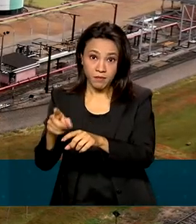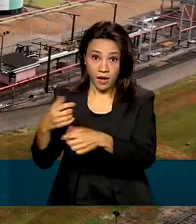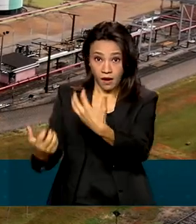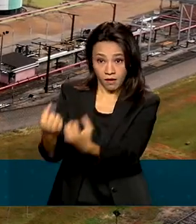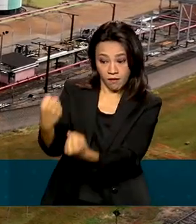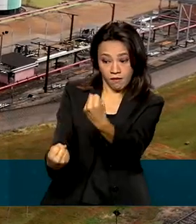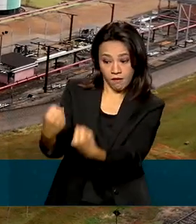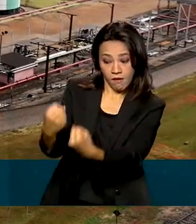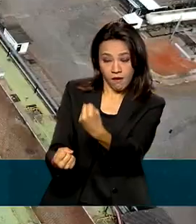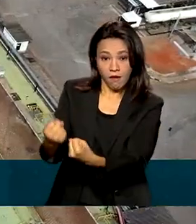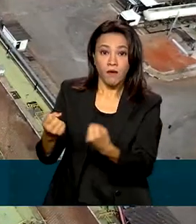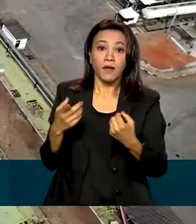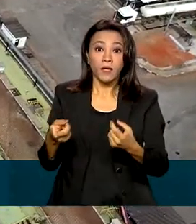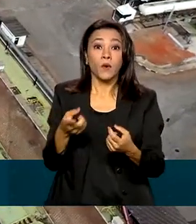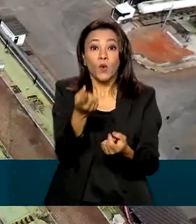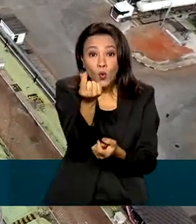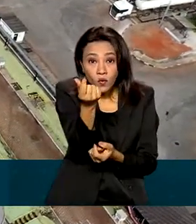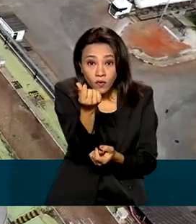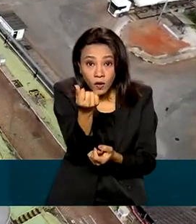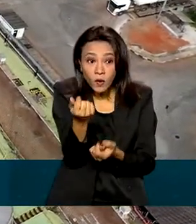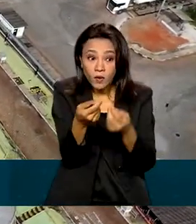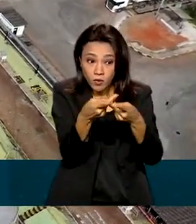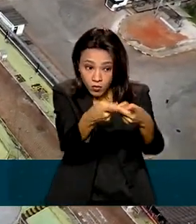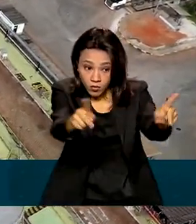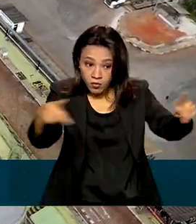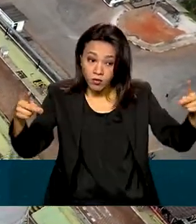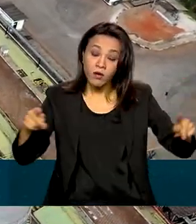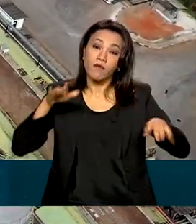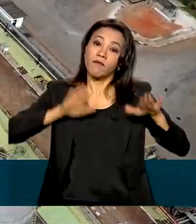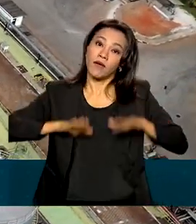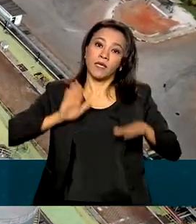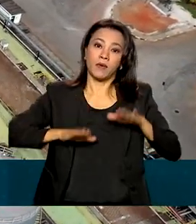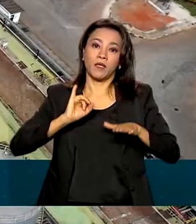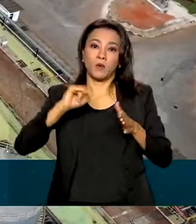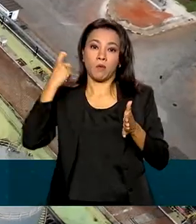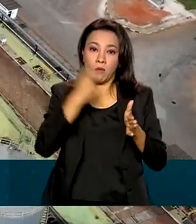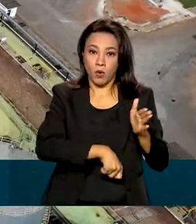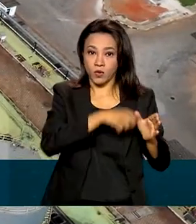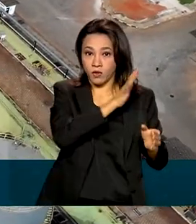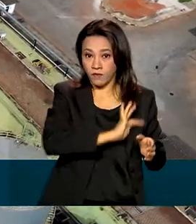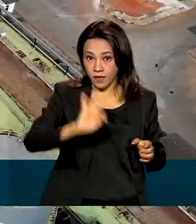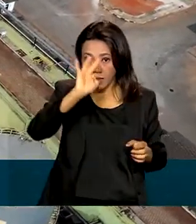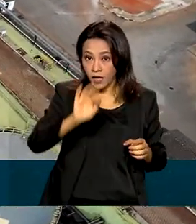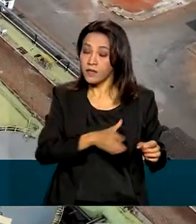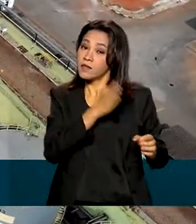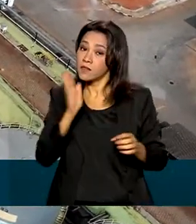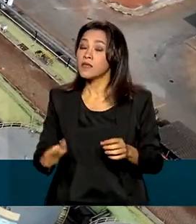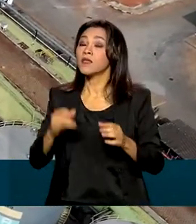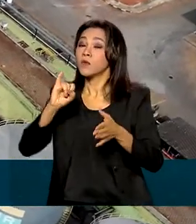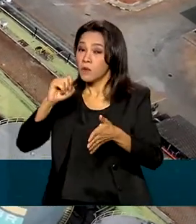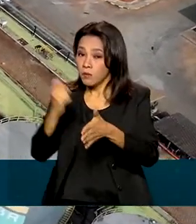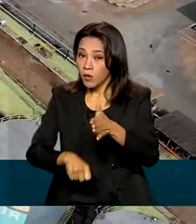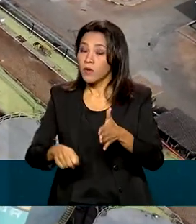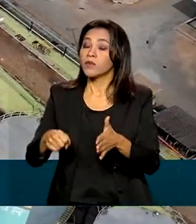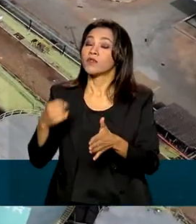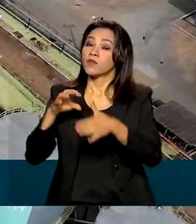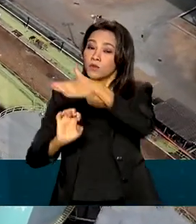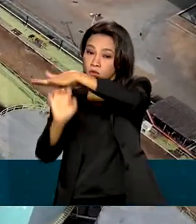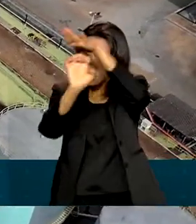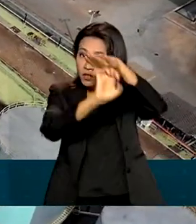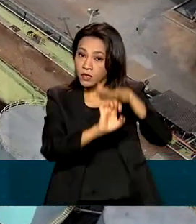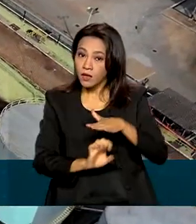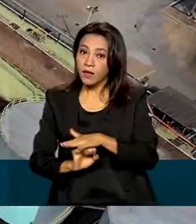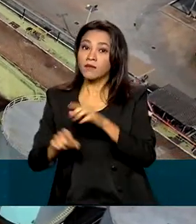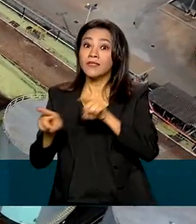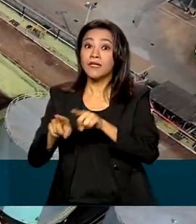preço final que chega ao consumidor vai depender dos impostos federais e estaduais e também da margem de lucro